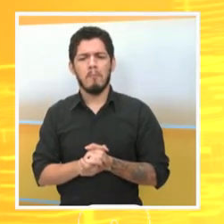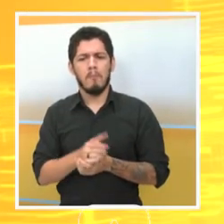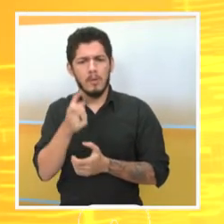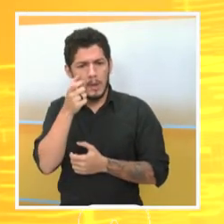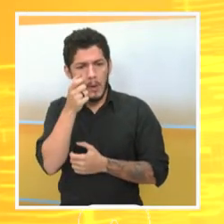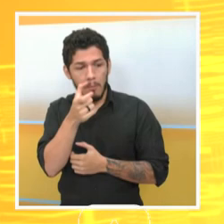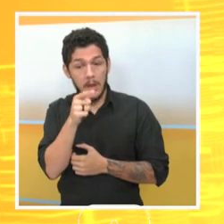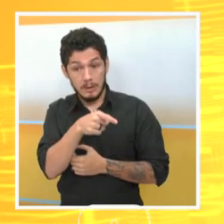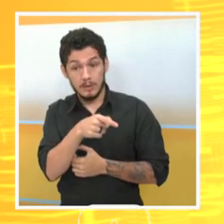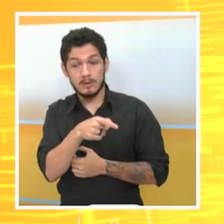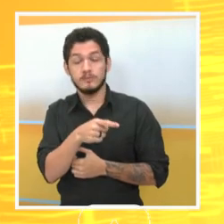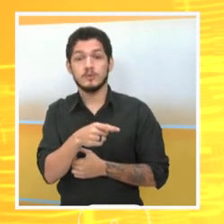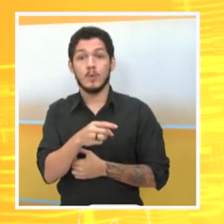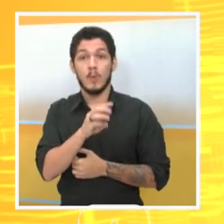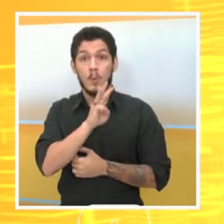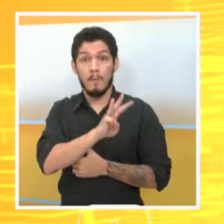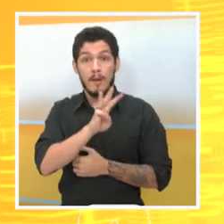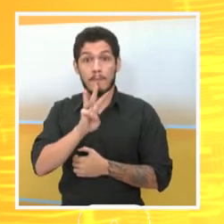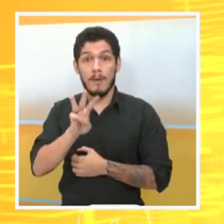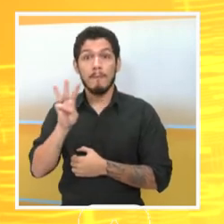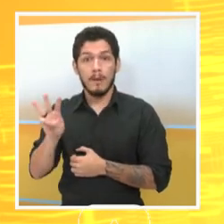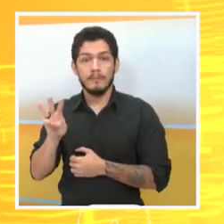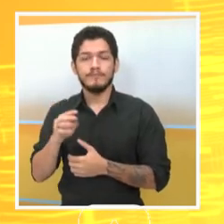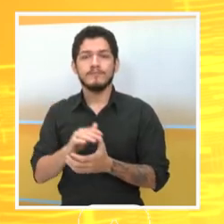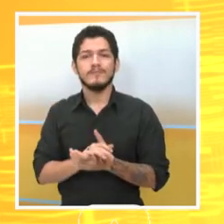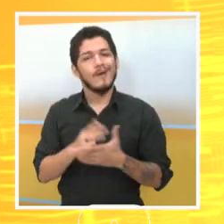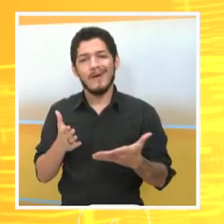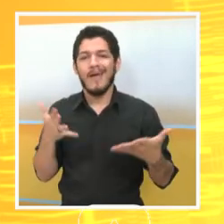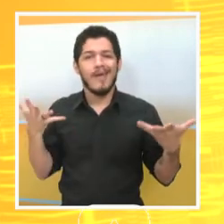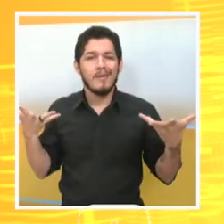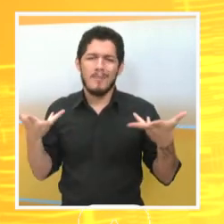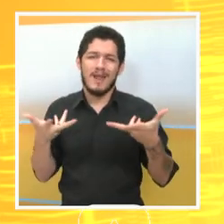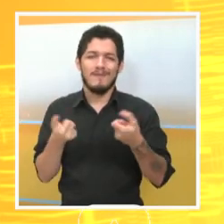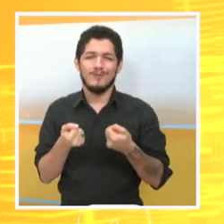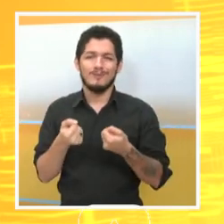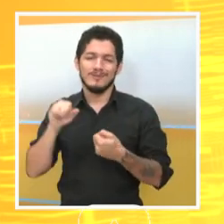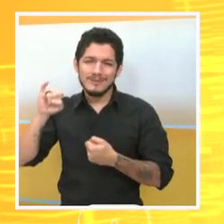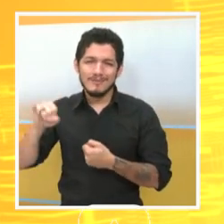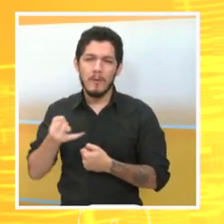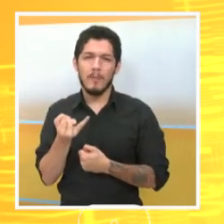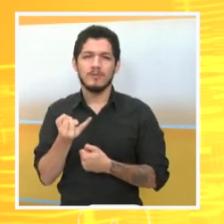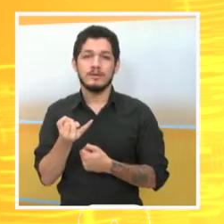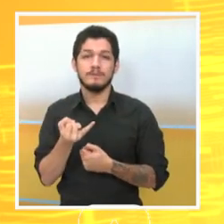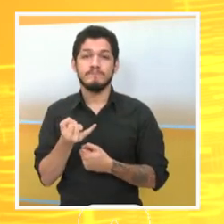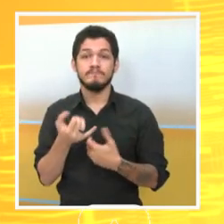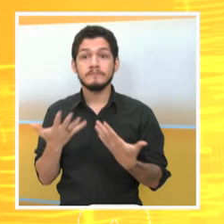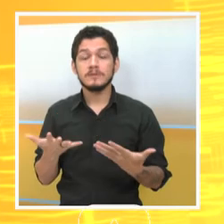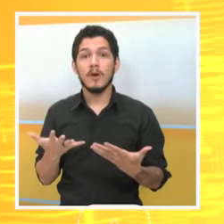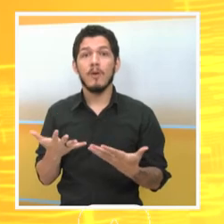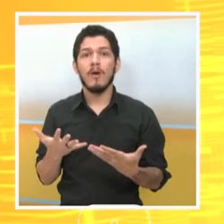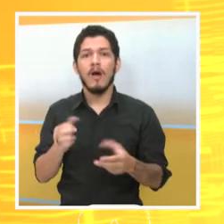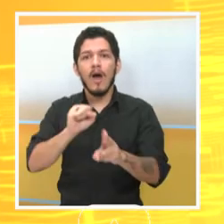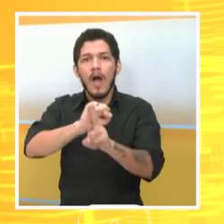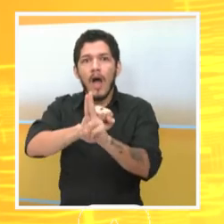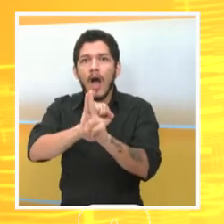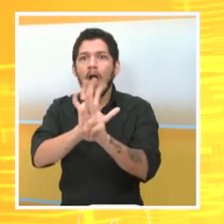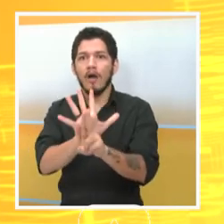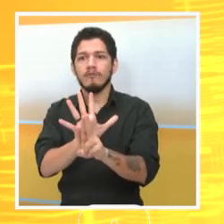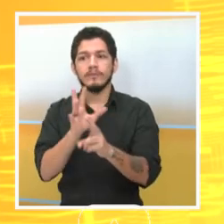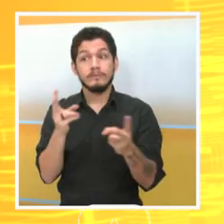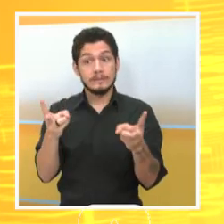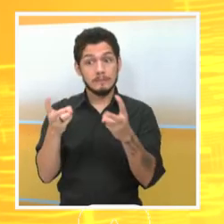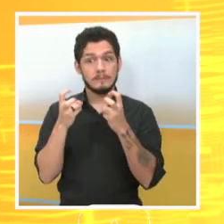tela para você de casa. Que maravilha, né? Realmente uma oportunidade. E a UFIP abriu os olhos para isso, né? Ter esse